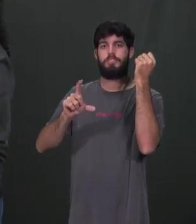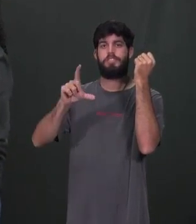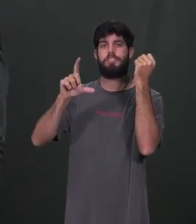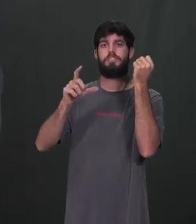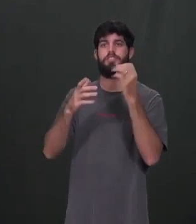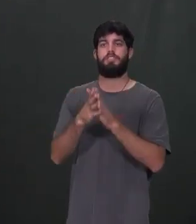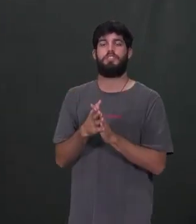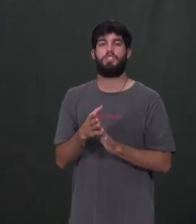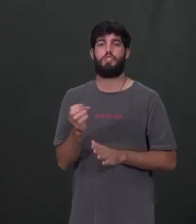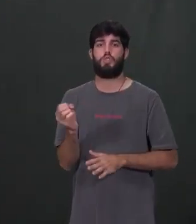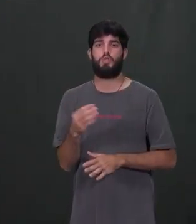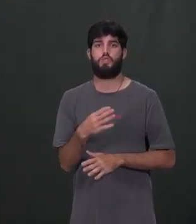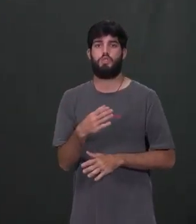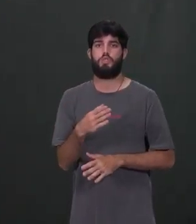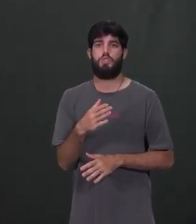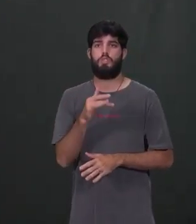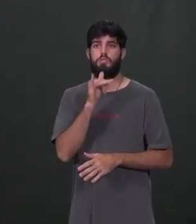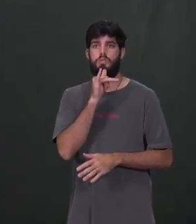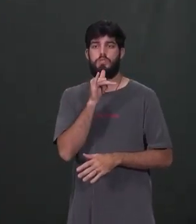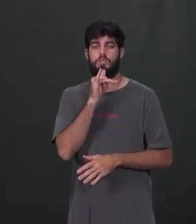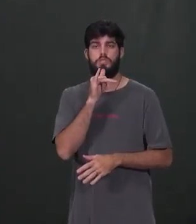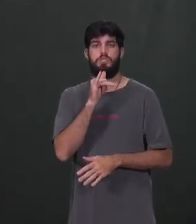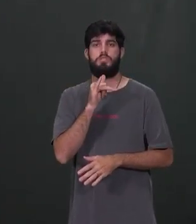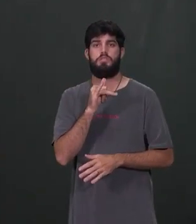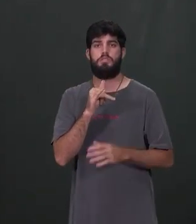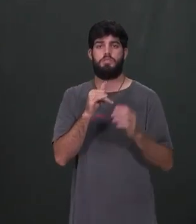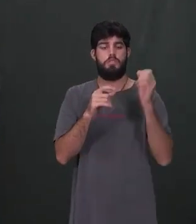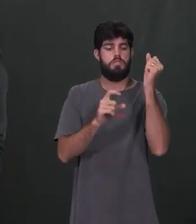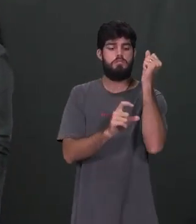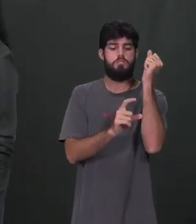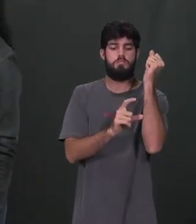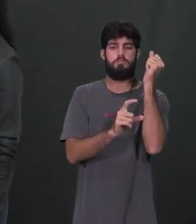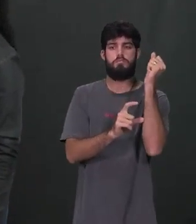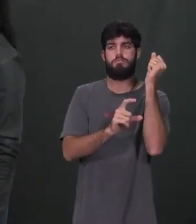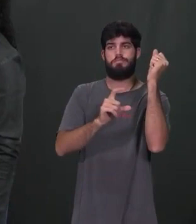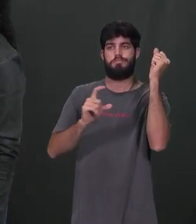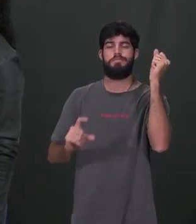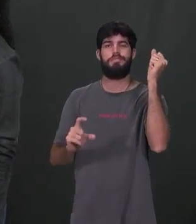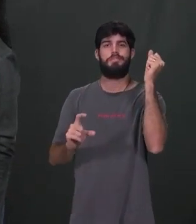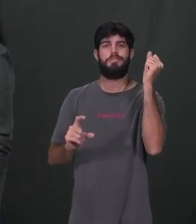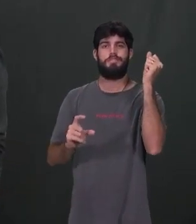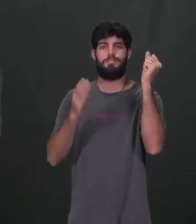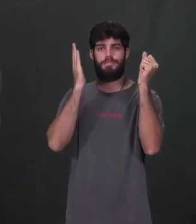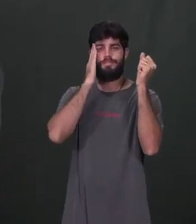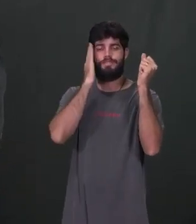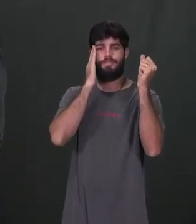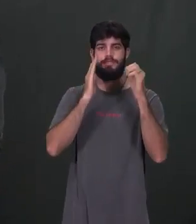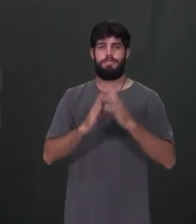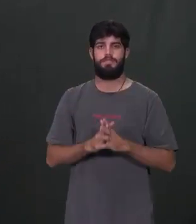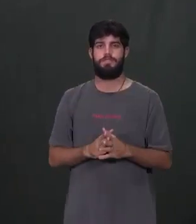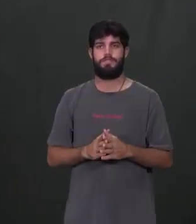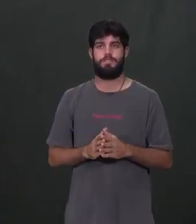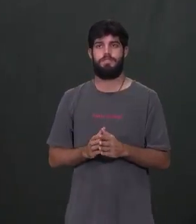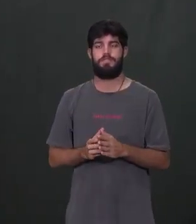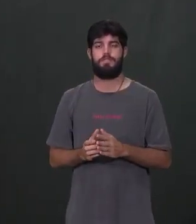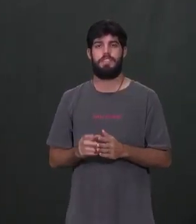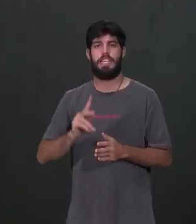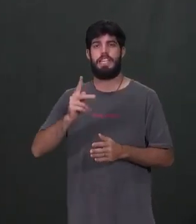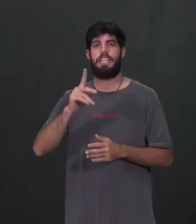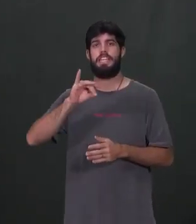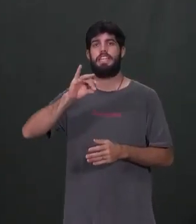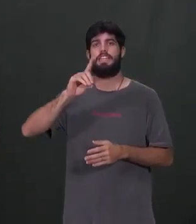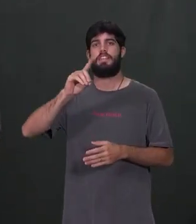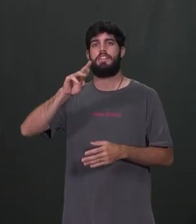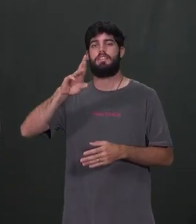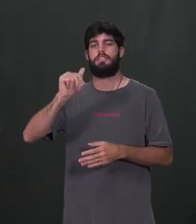então, eu tenho um novo. Essa é uma hidra adulta, surgiu um broto de hidra aqui, tem, então, uma nova hidra. Hidra é